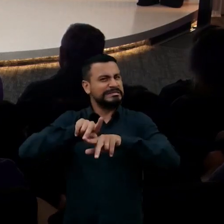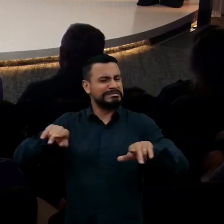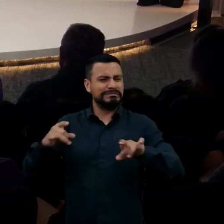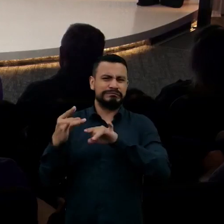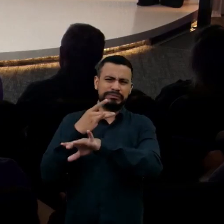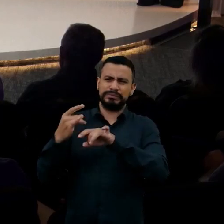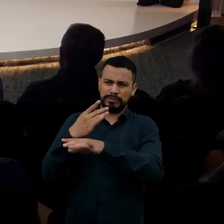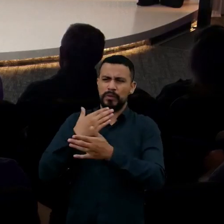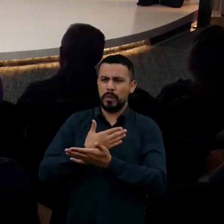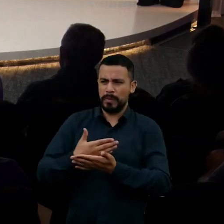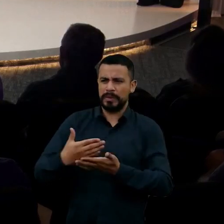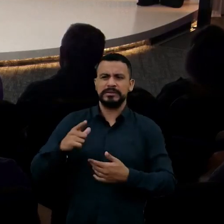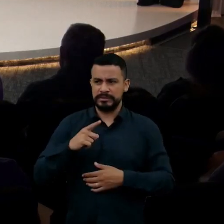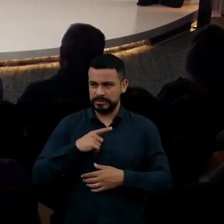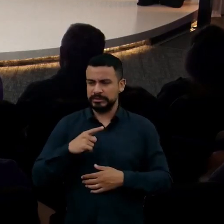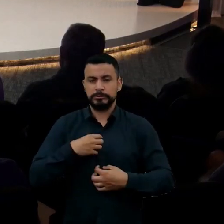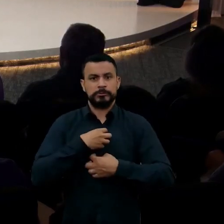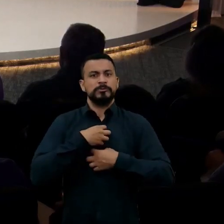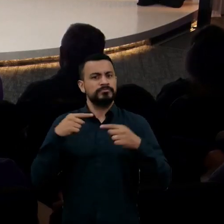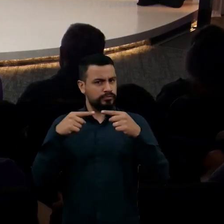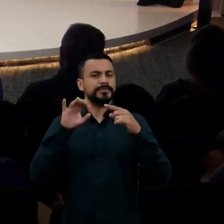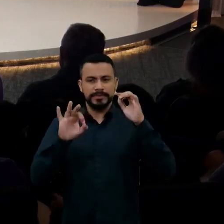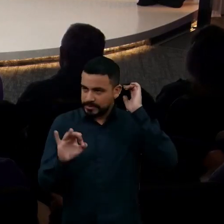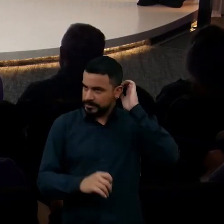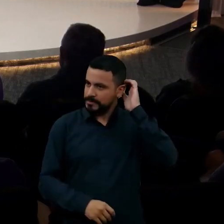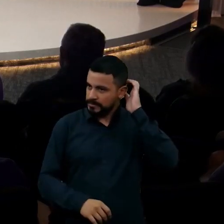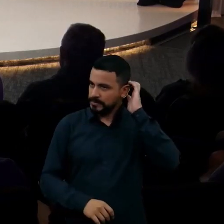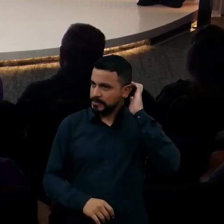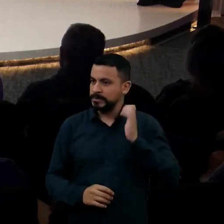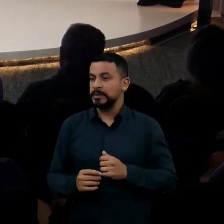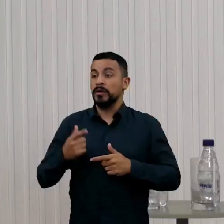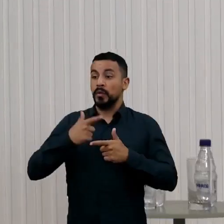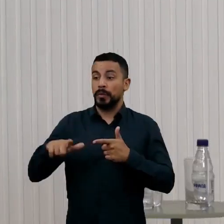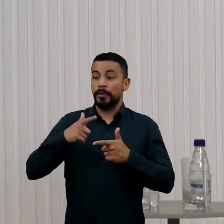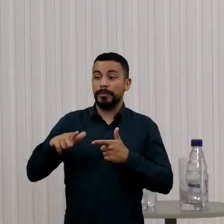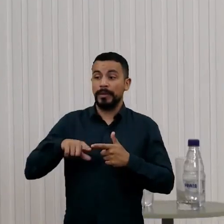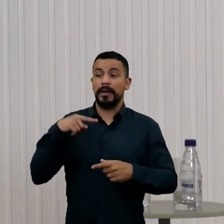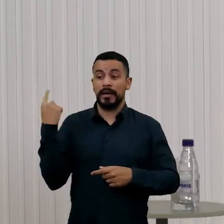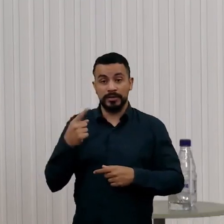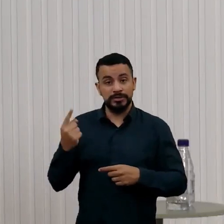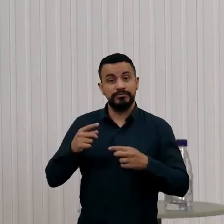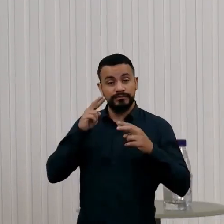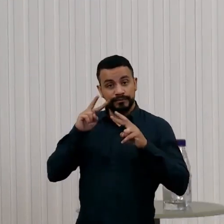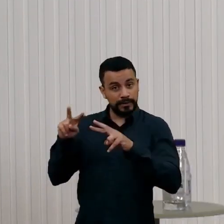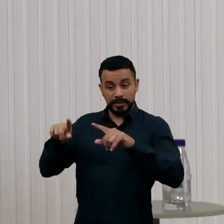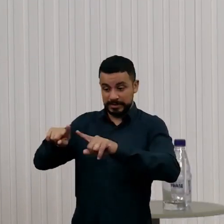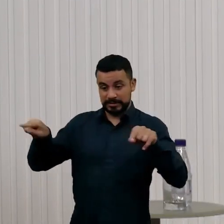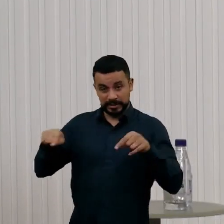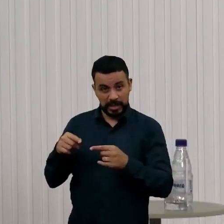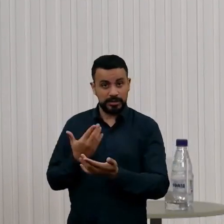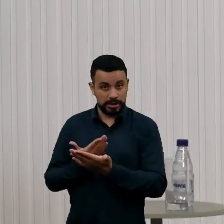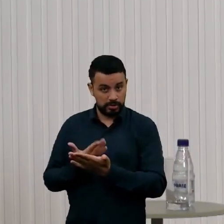a ter um efeito. Bem, o problema que nós vamos nos deparar na sala de aula é que os nossos cérebros